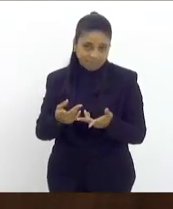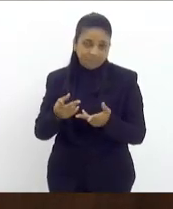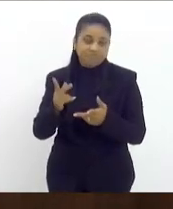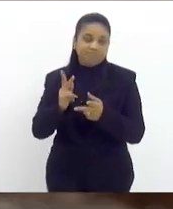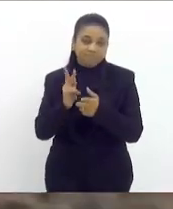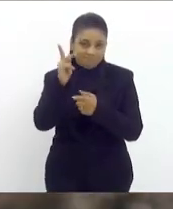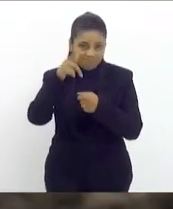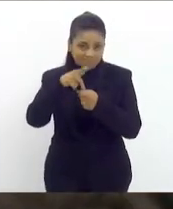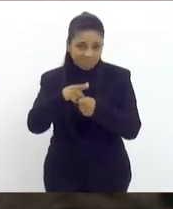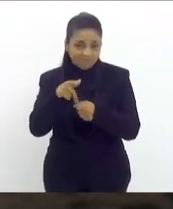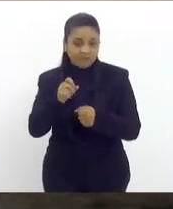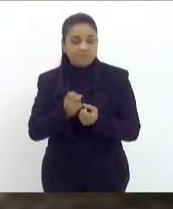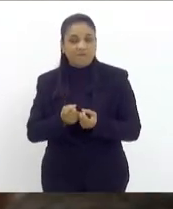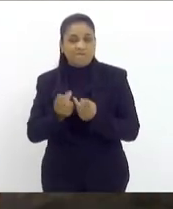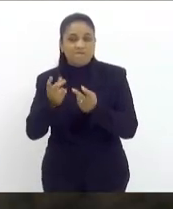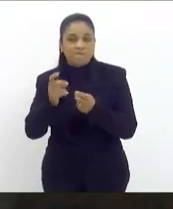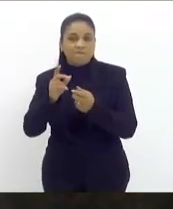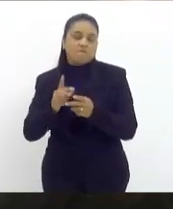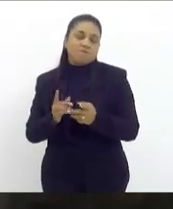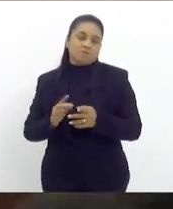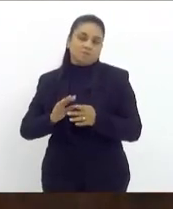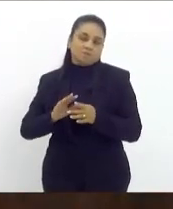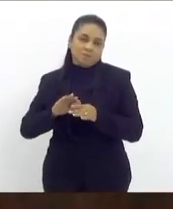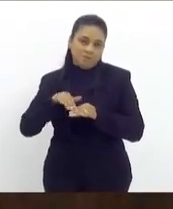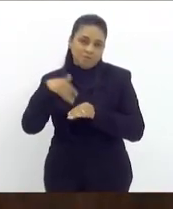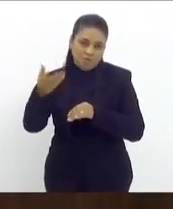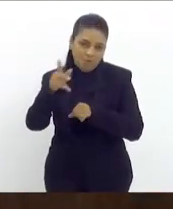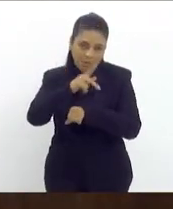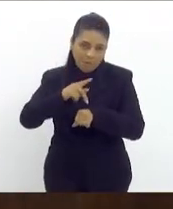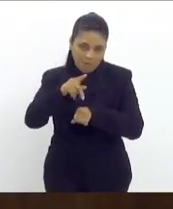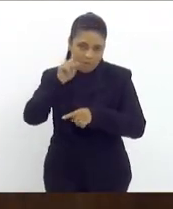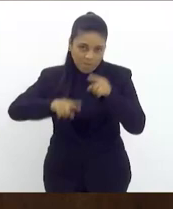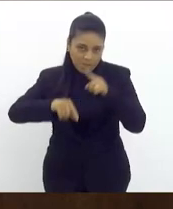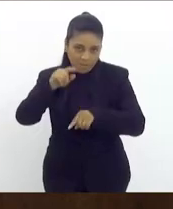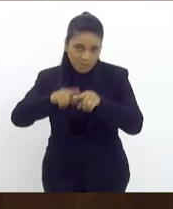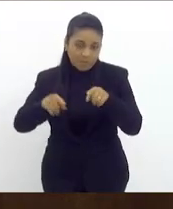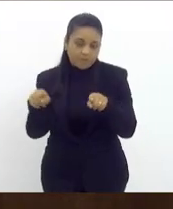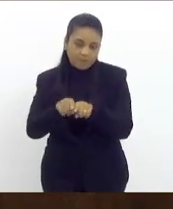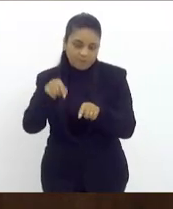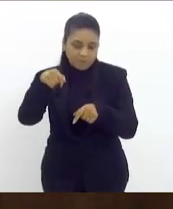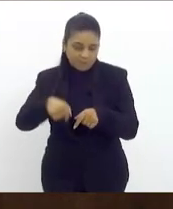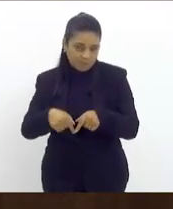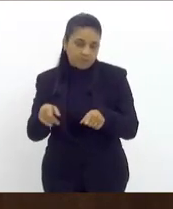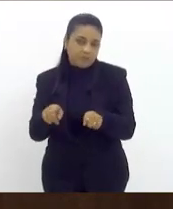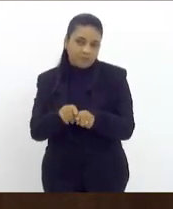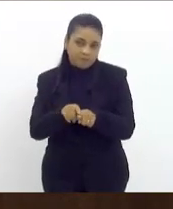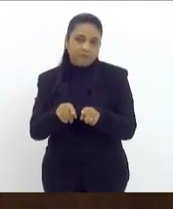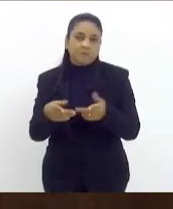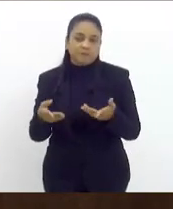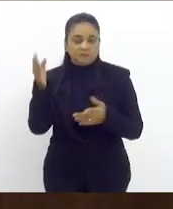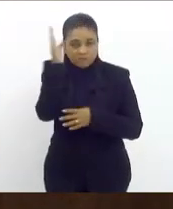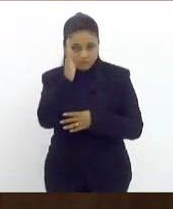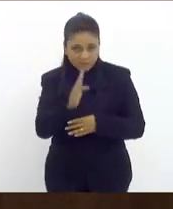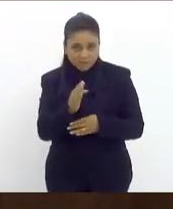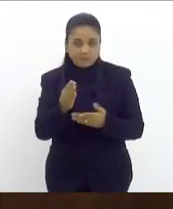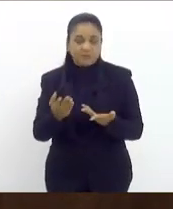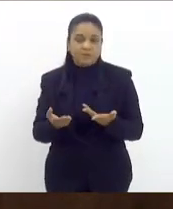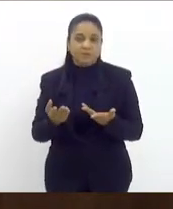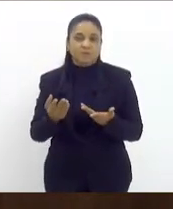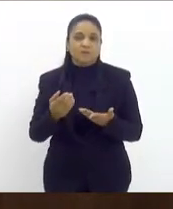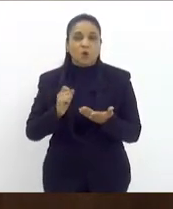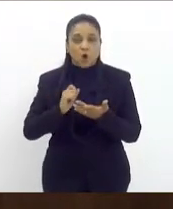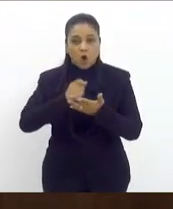para as nossas exportações além de um fornecedor de muitos produtos demandados aqui no Brasil então vale lembrar também uma coisa